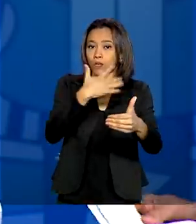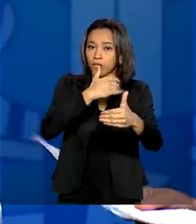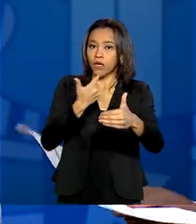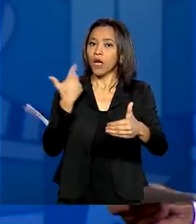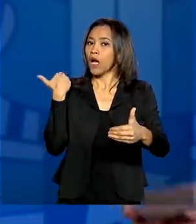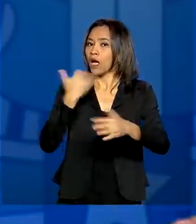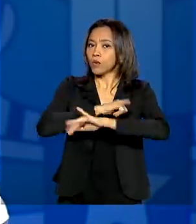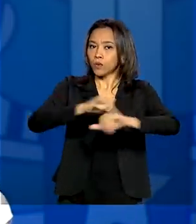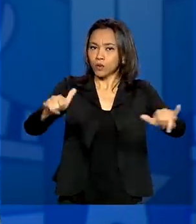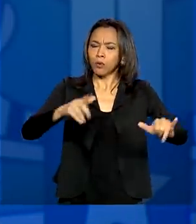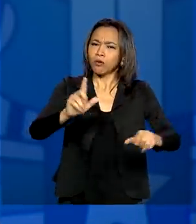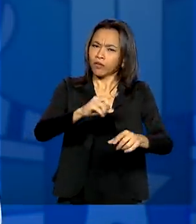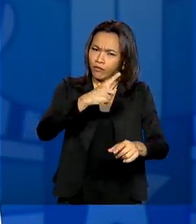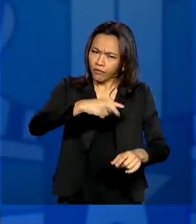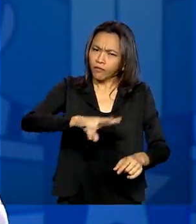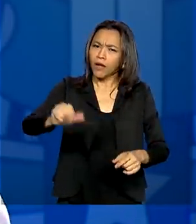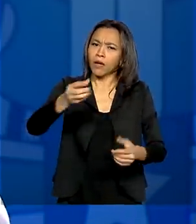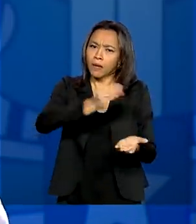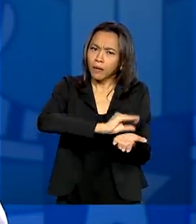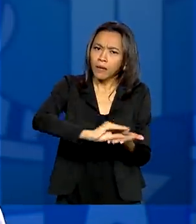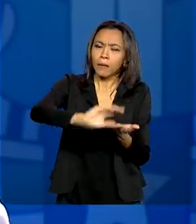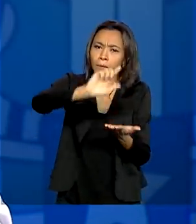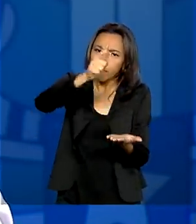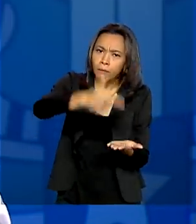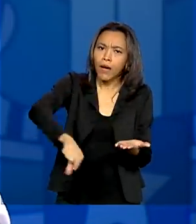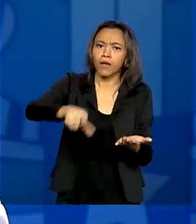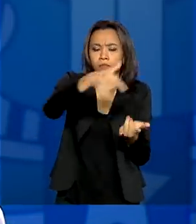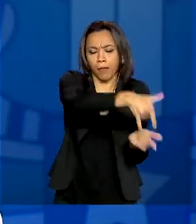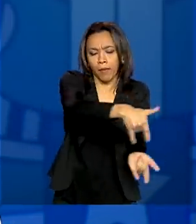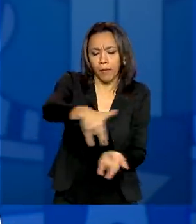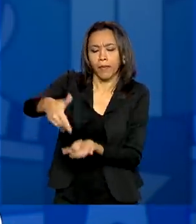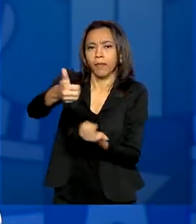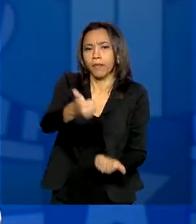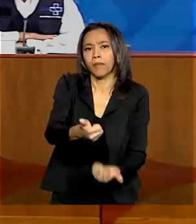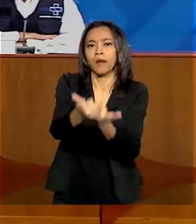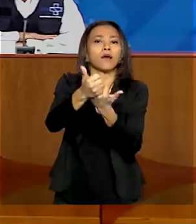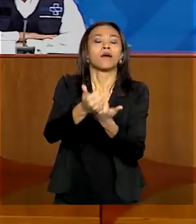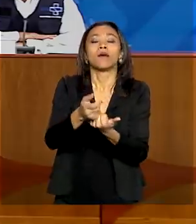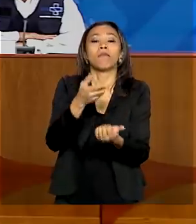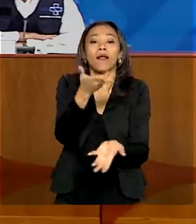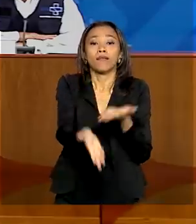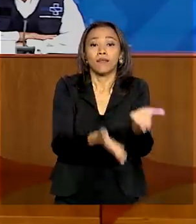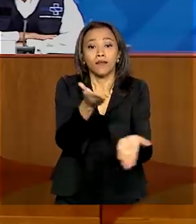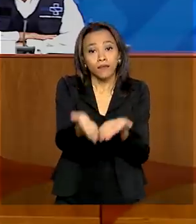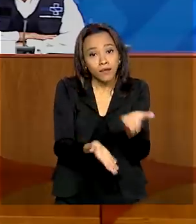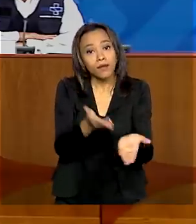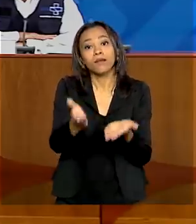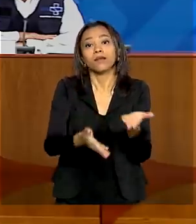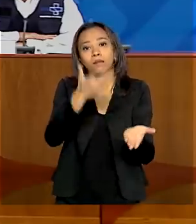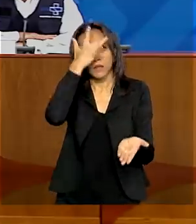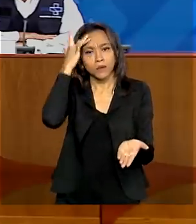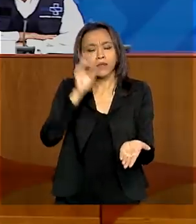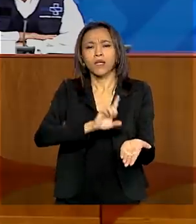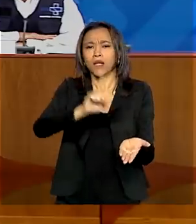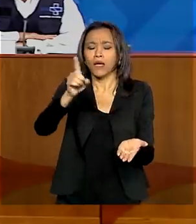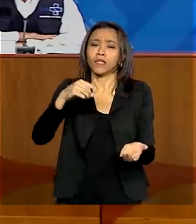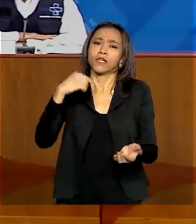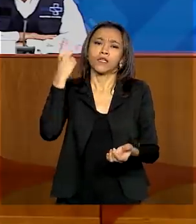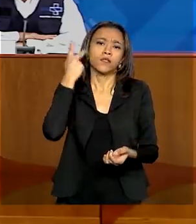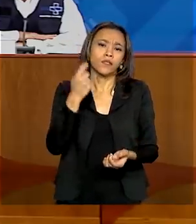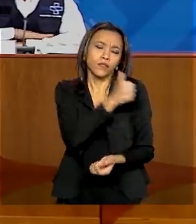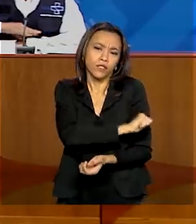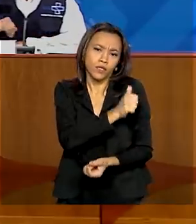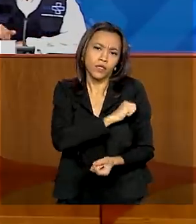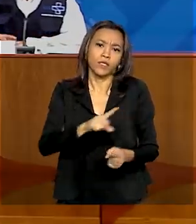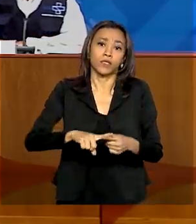210 leitos de UTI para atender pacientes com a Covid-19 nos estados do Rio de Janeiro, Rio Grande do Sul, São